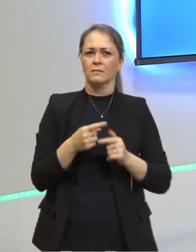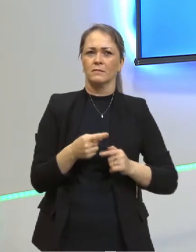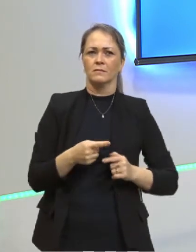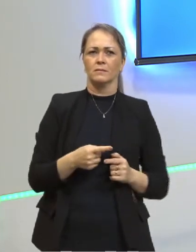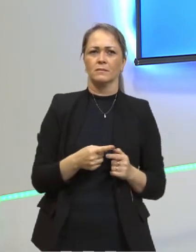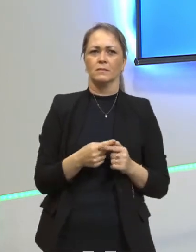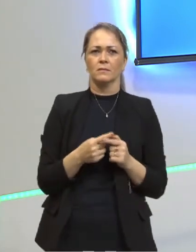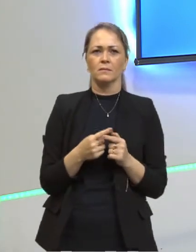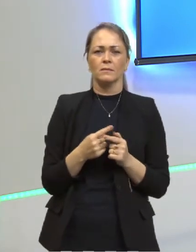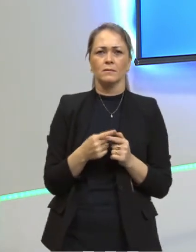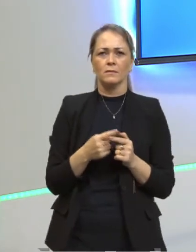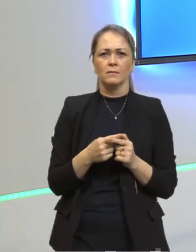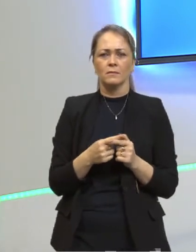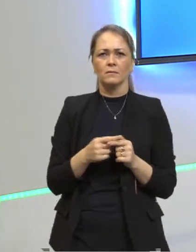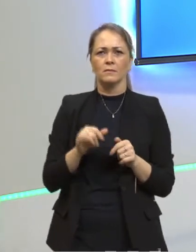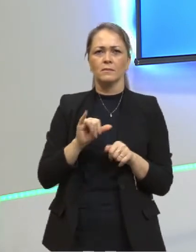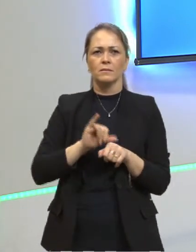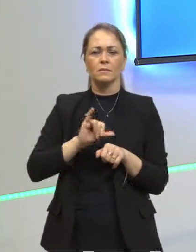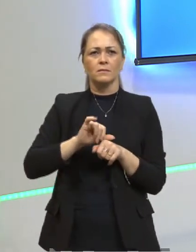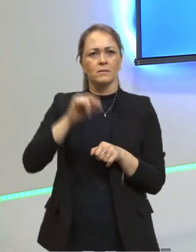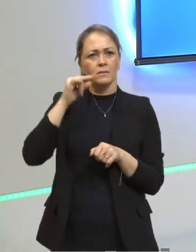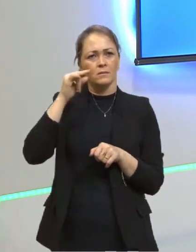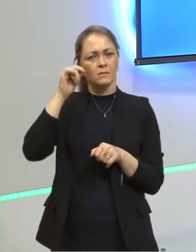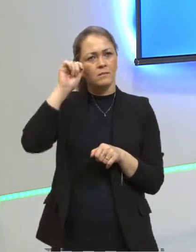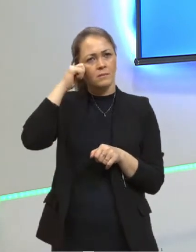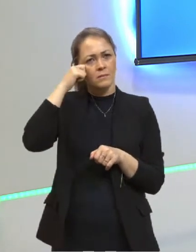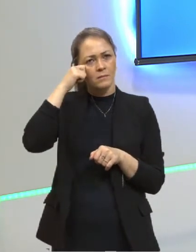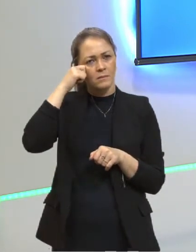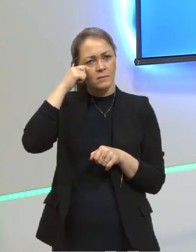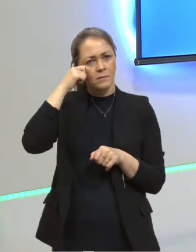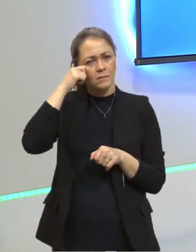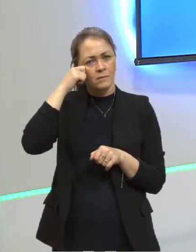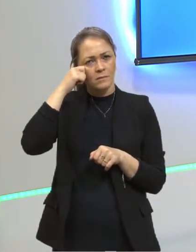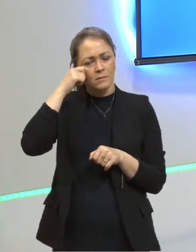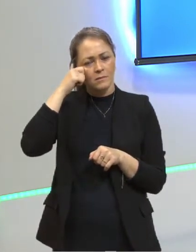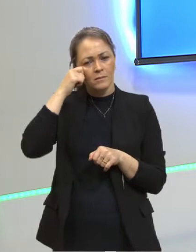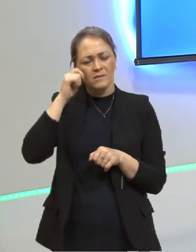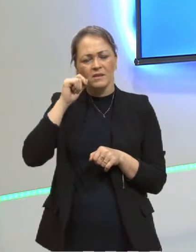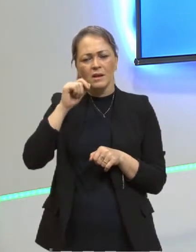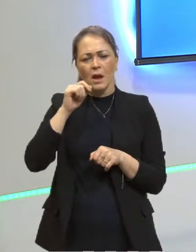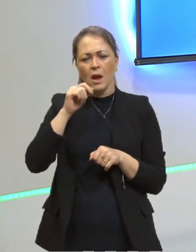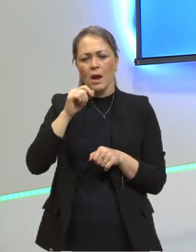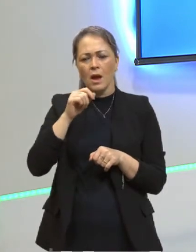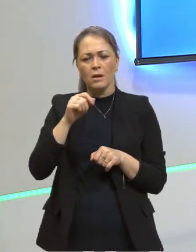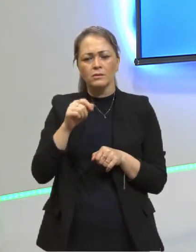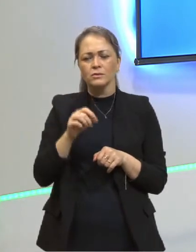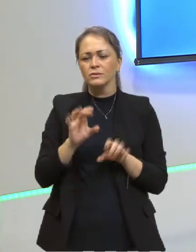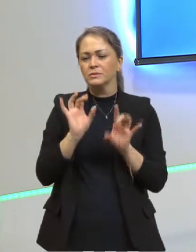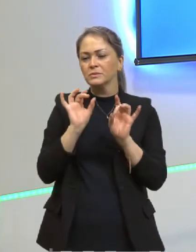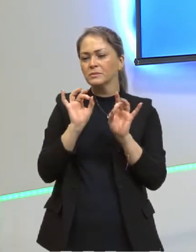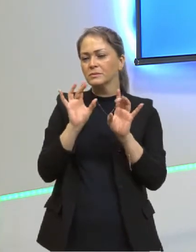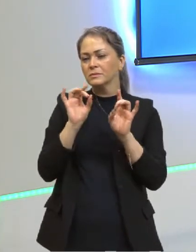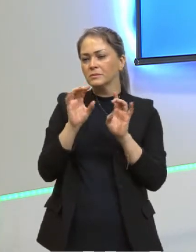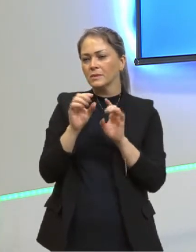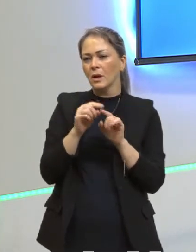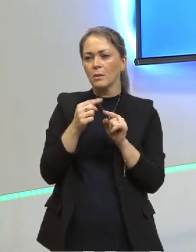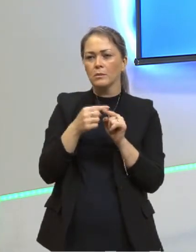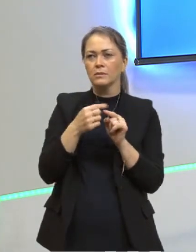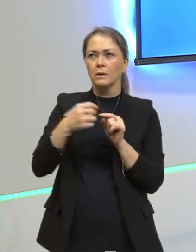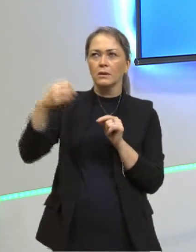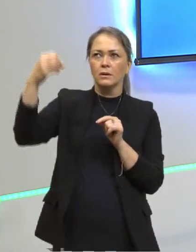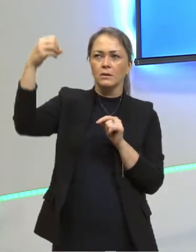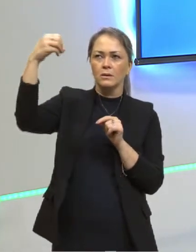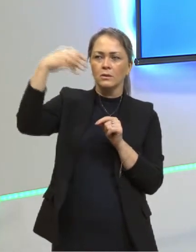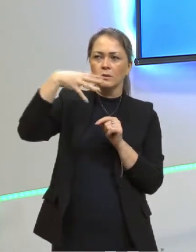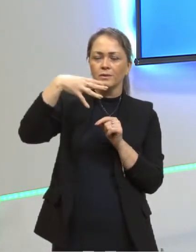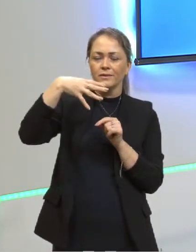porque o corpo negro é um corpo que é ideal, ele, toda a luz que ele recebe, ele